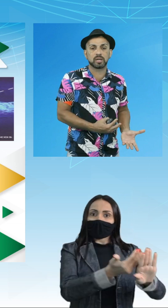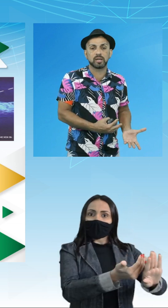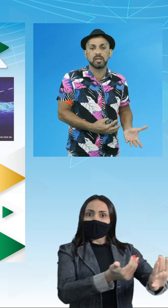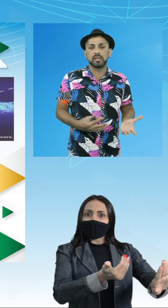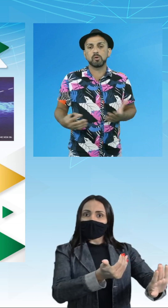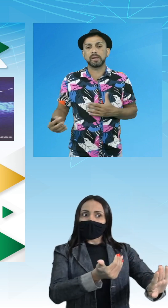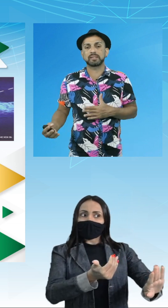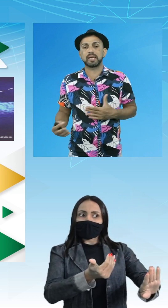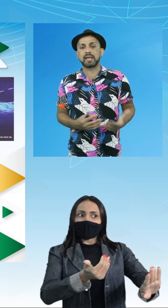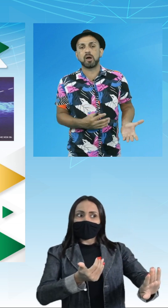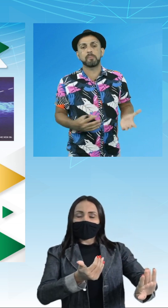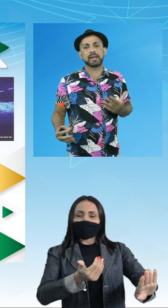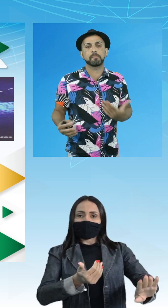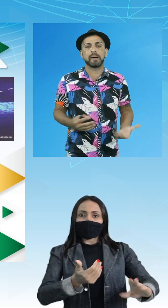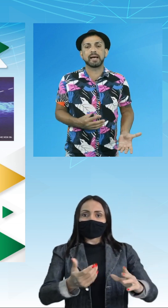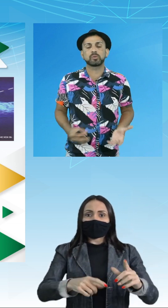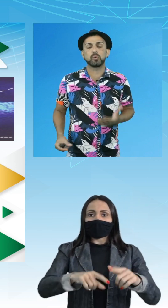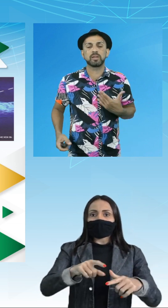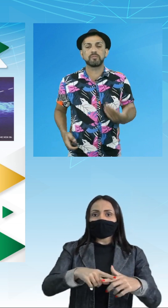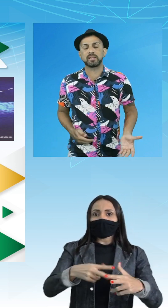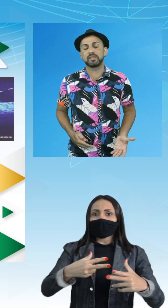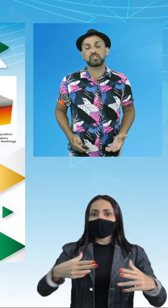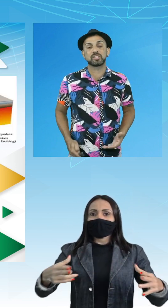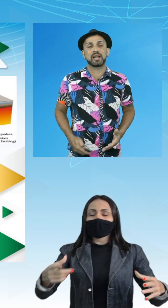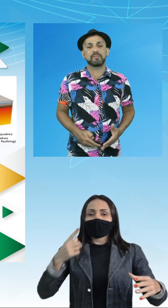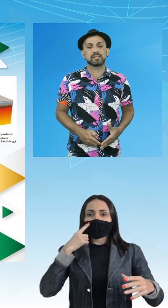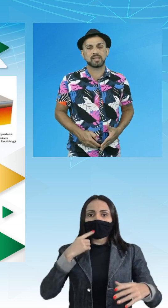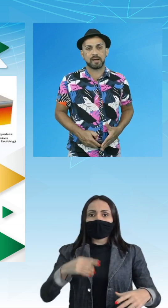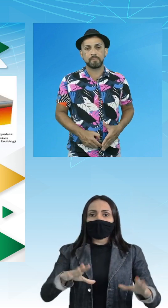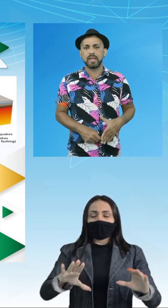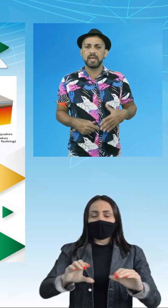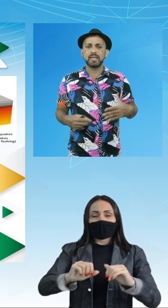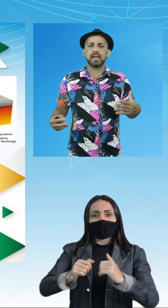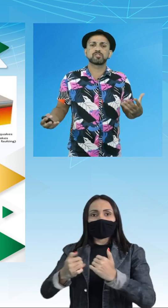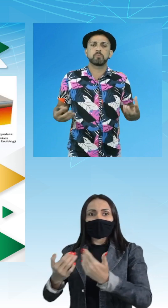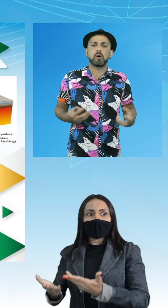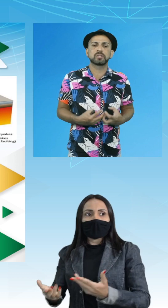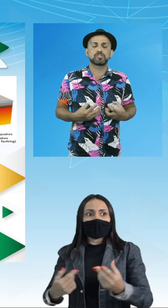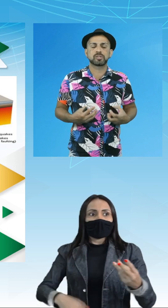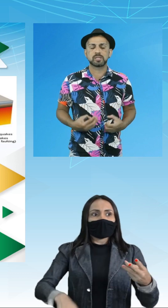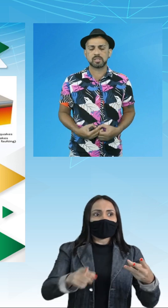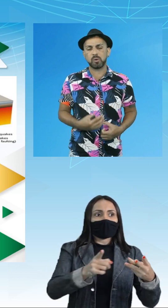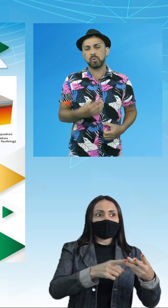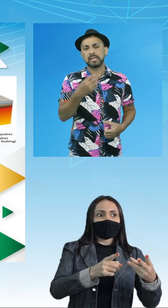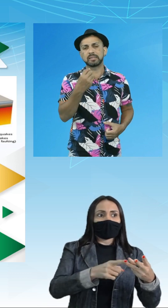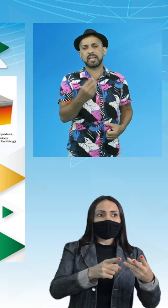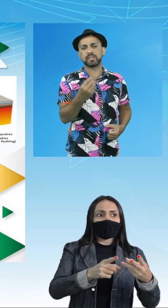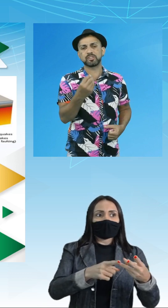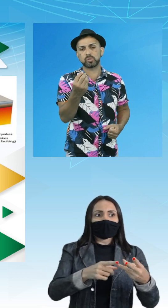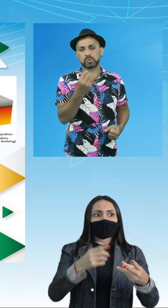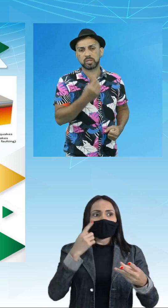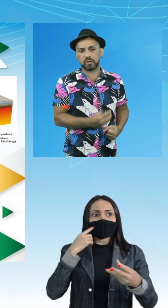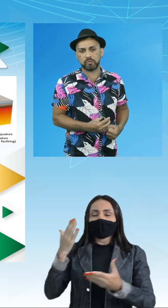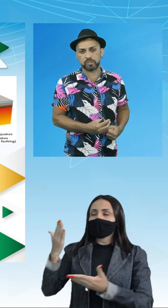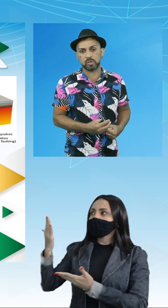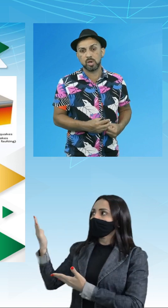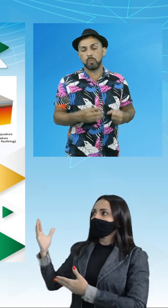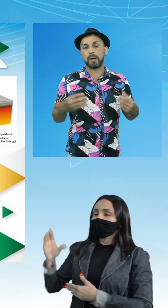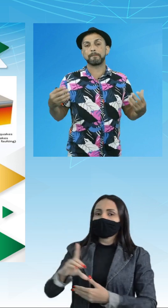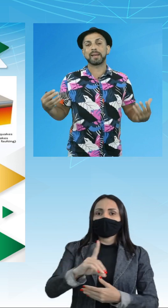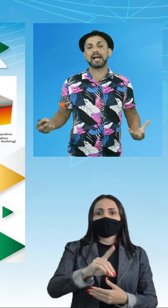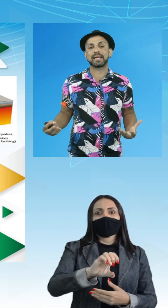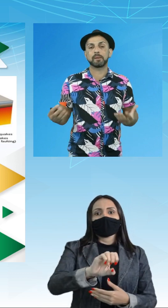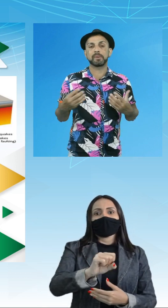outra e o material magmático, ele vai extravasar. E as bordas que são destrutivas.